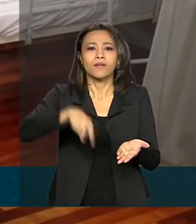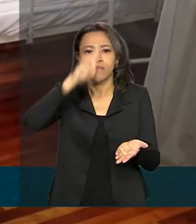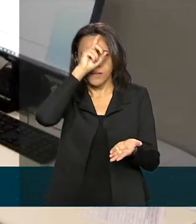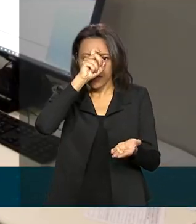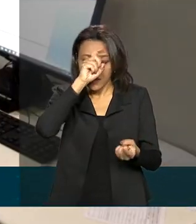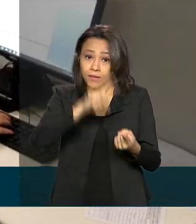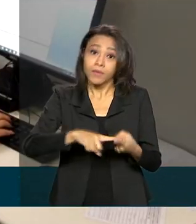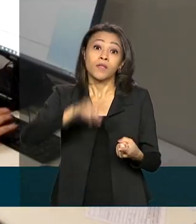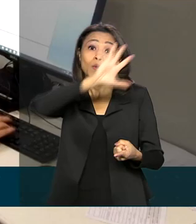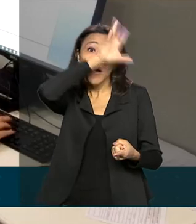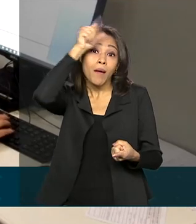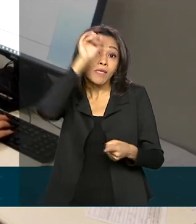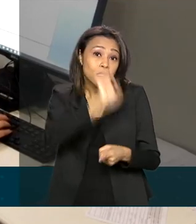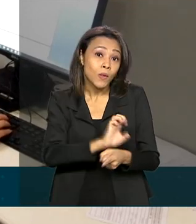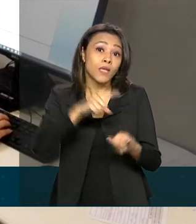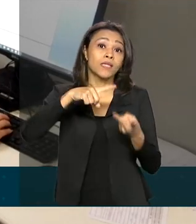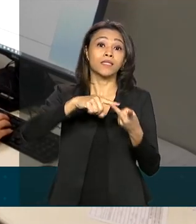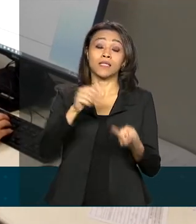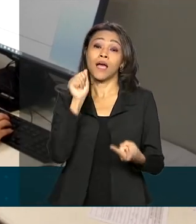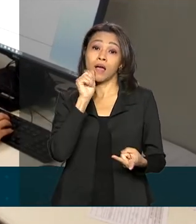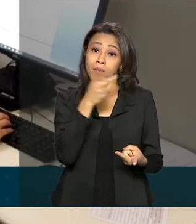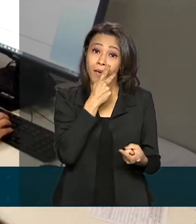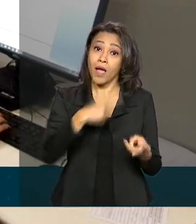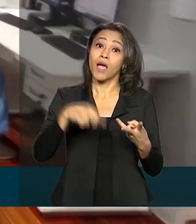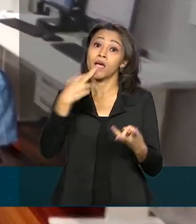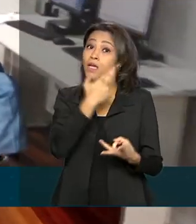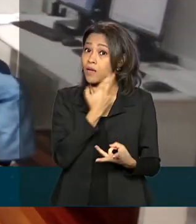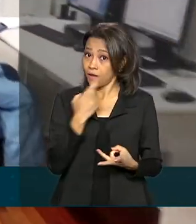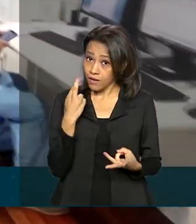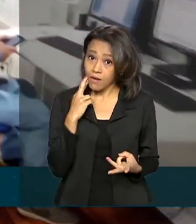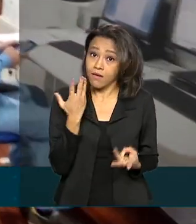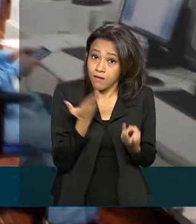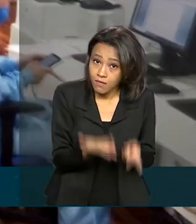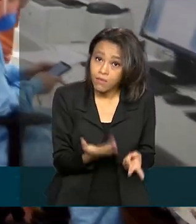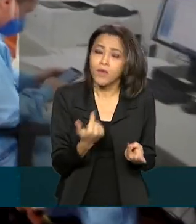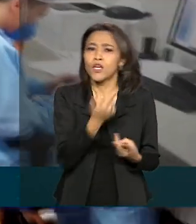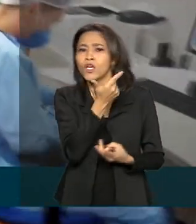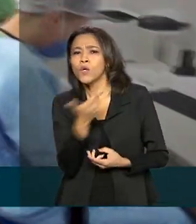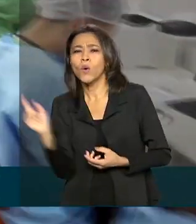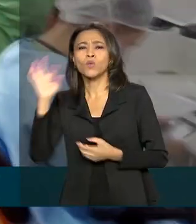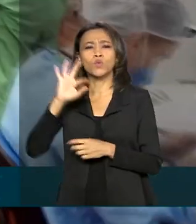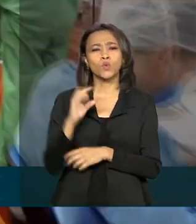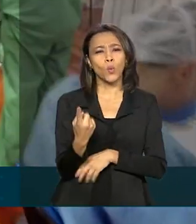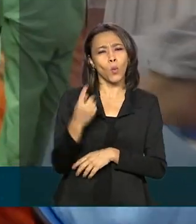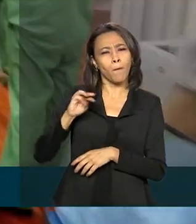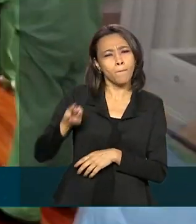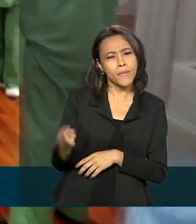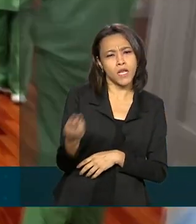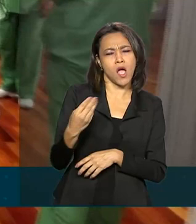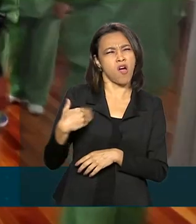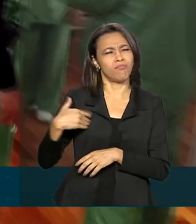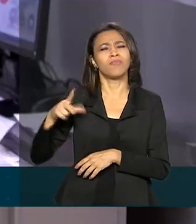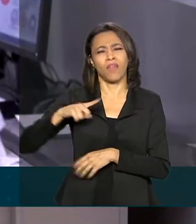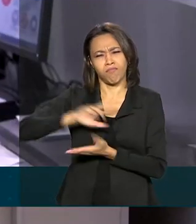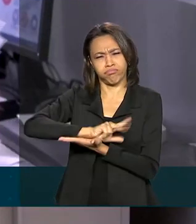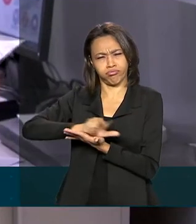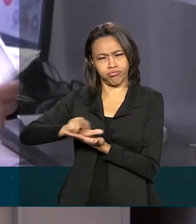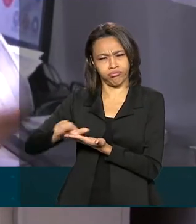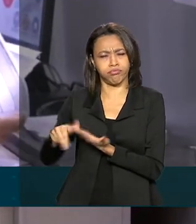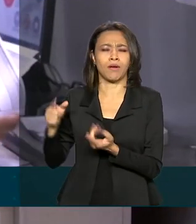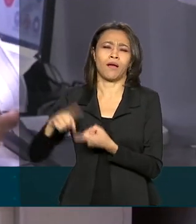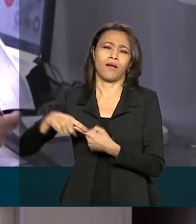estados do Amazonas, Amapá e de Roraima. E há outros um milhão, entre médicos, enfermeiros,